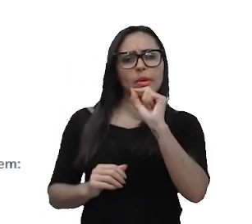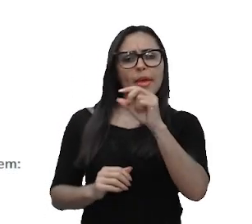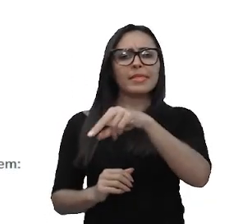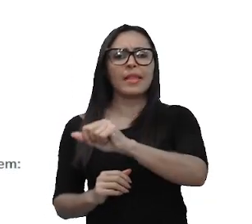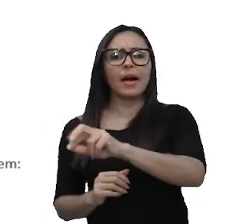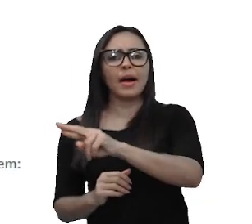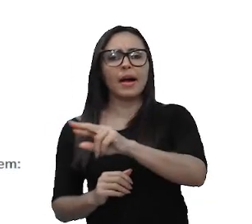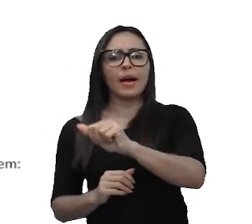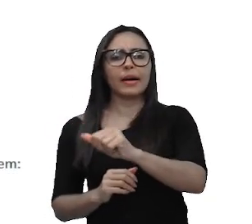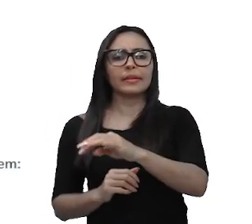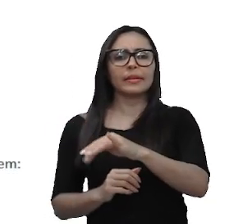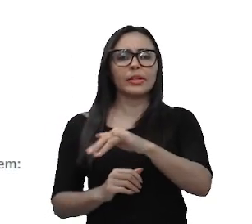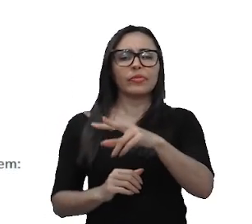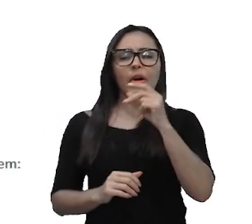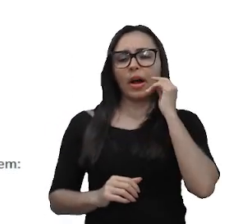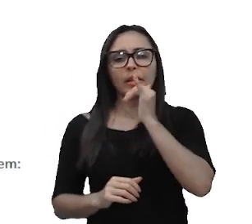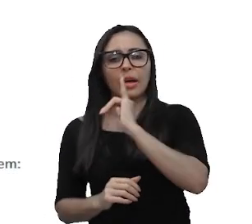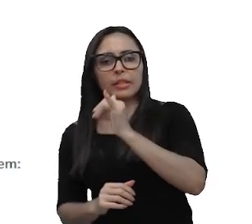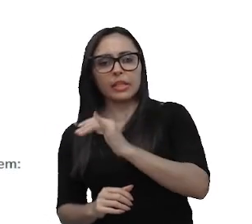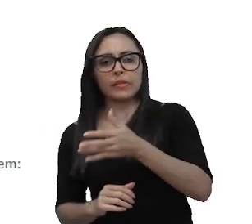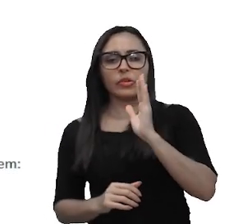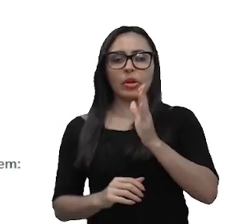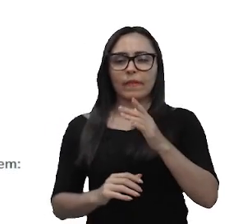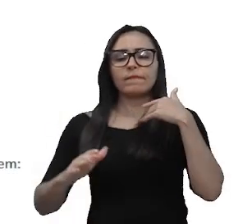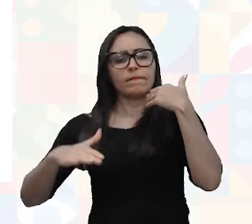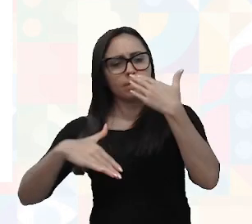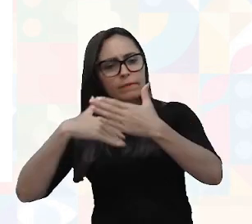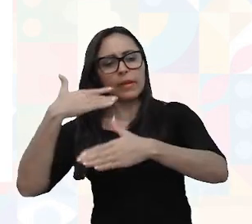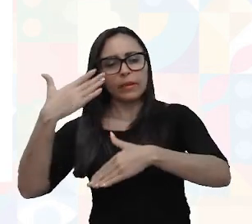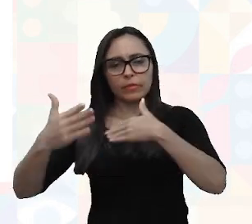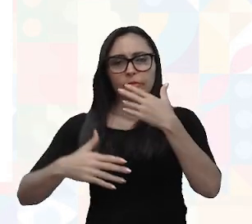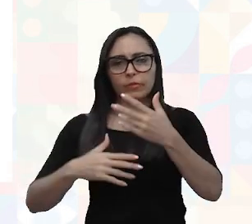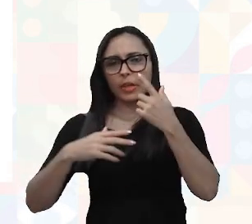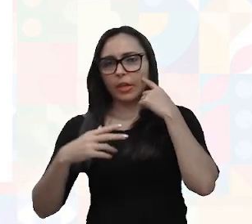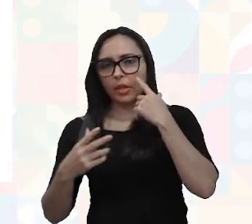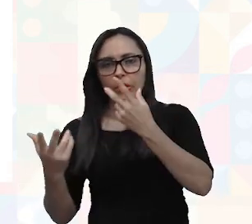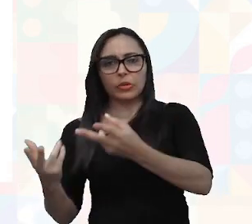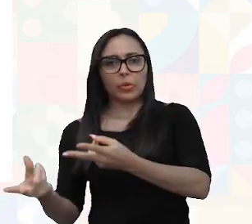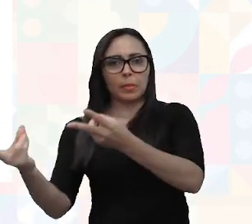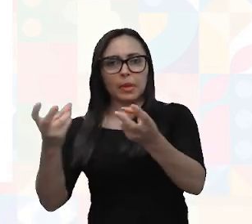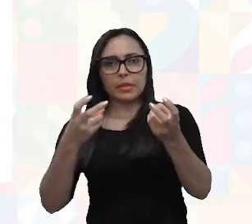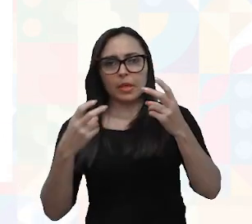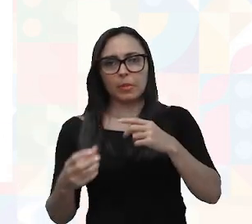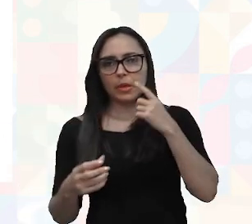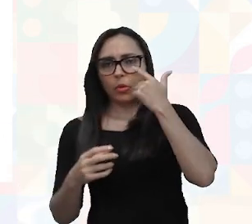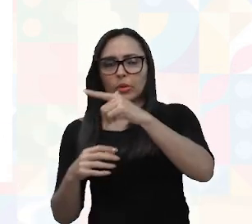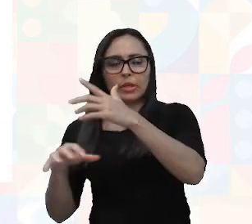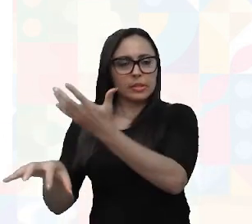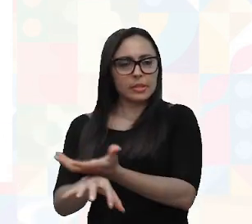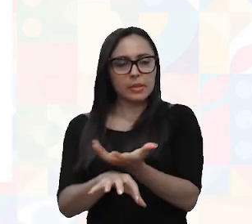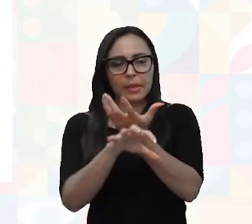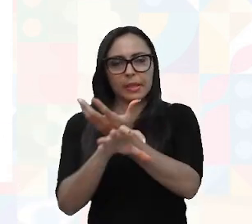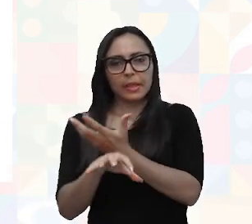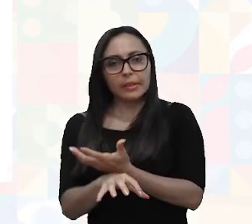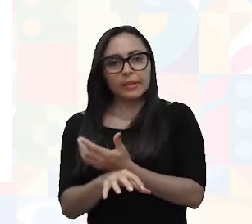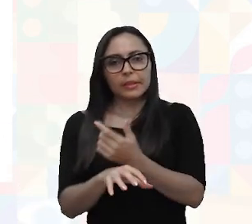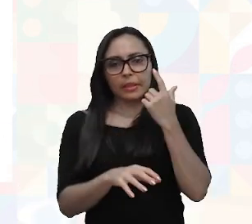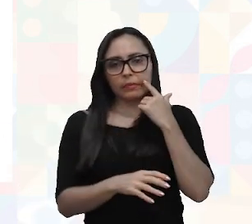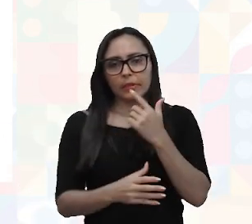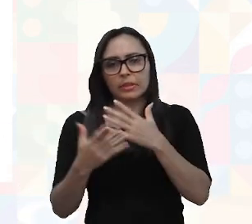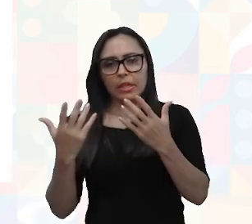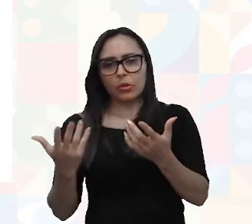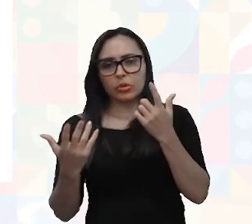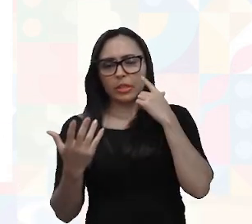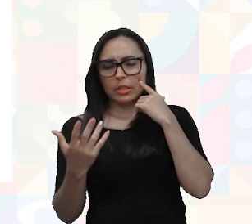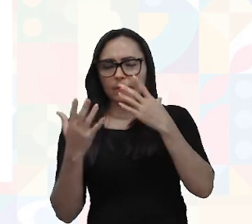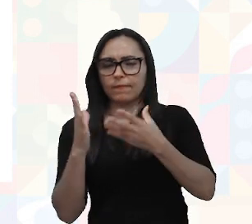que a gente já viu, vem vendo aí em outras unidades e disciplinas, é uma sequência de